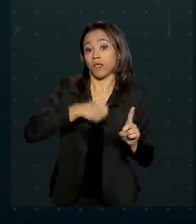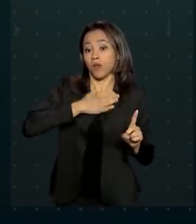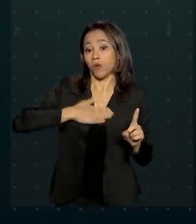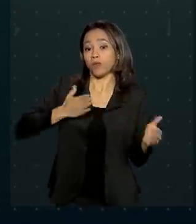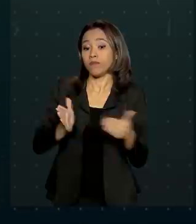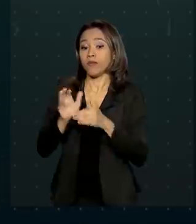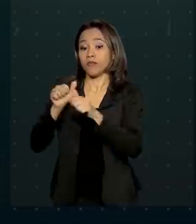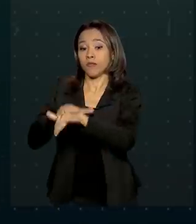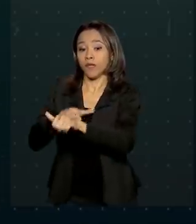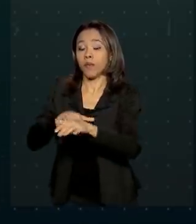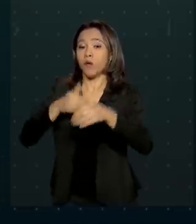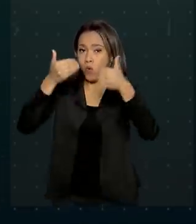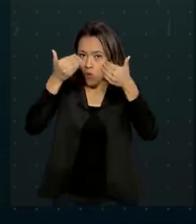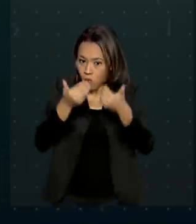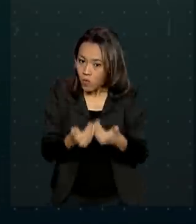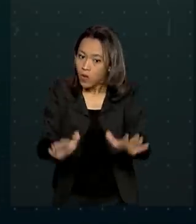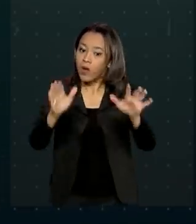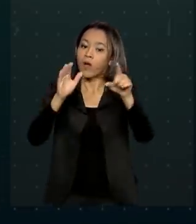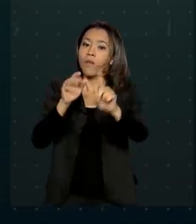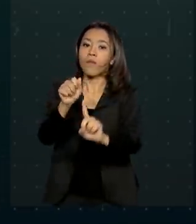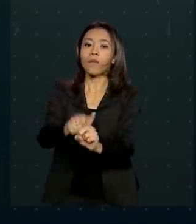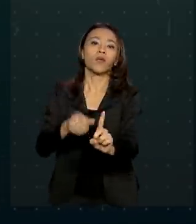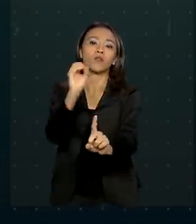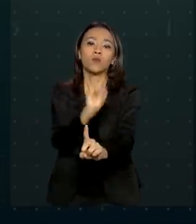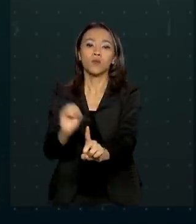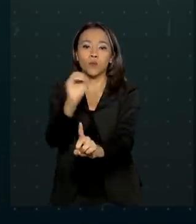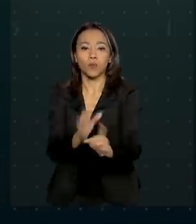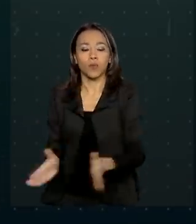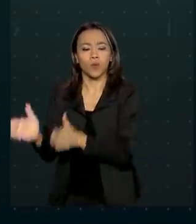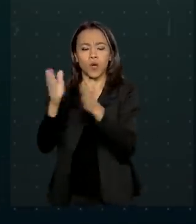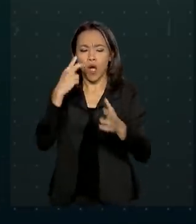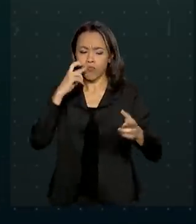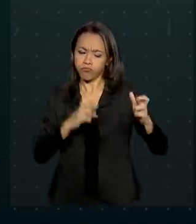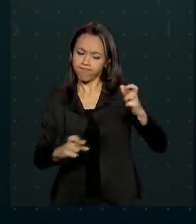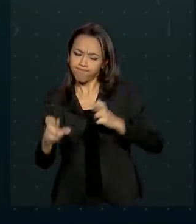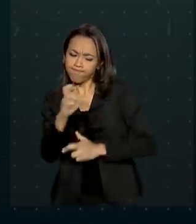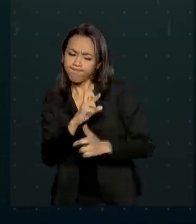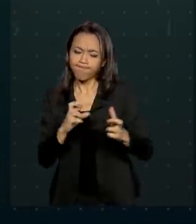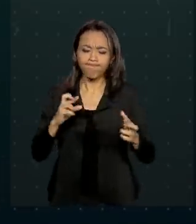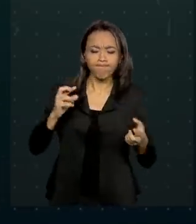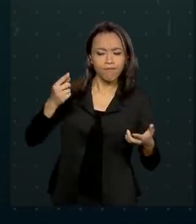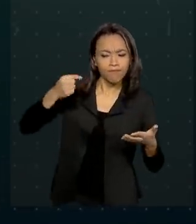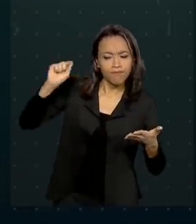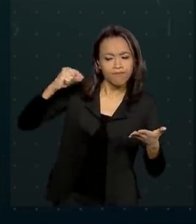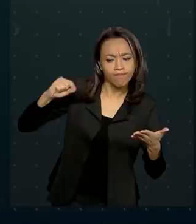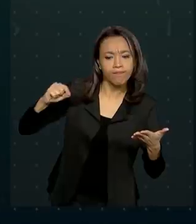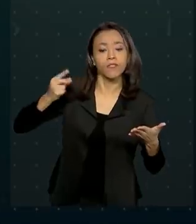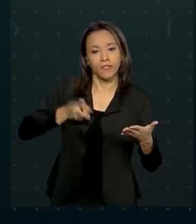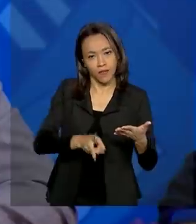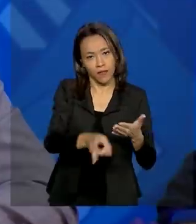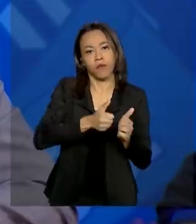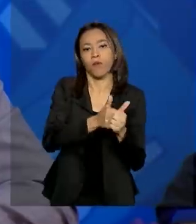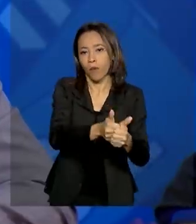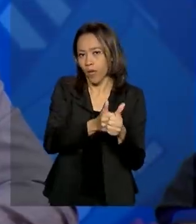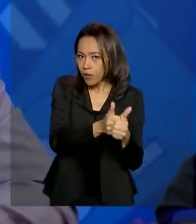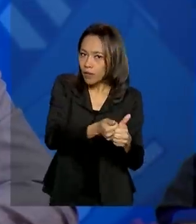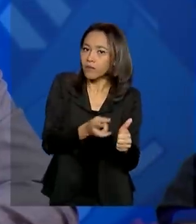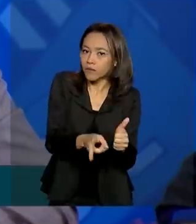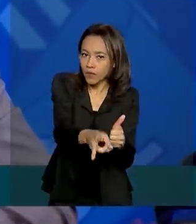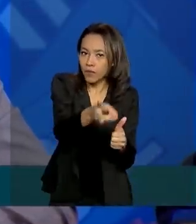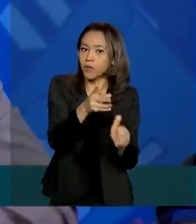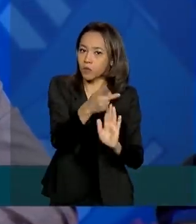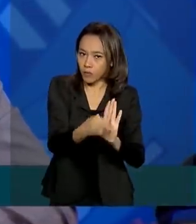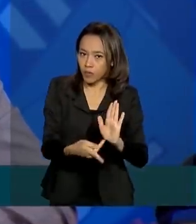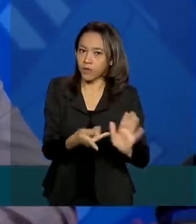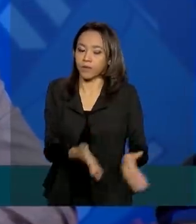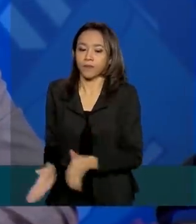em larga escala a partir de outubro. O monitoramento e o resultado dos projetos serão constantes. A finalidade é